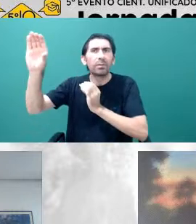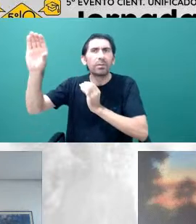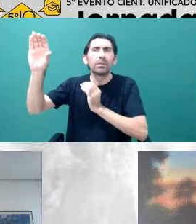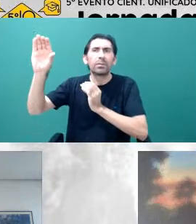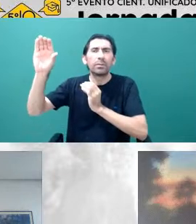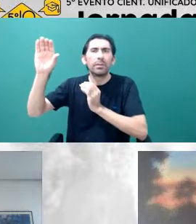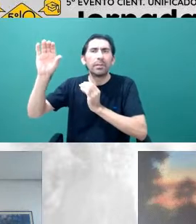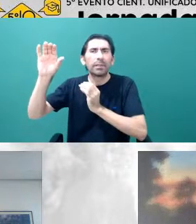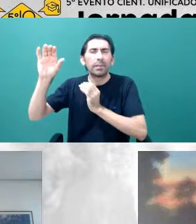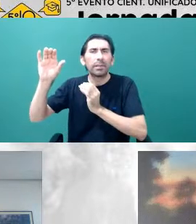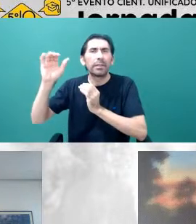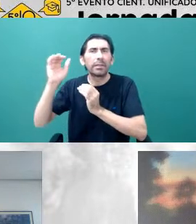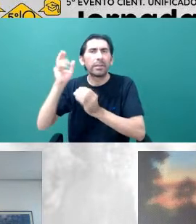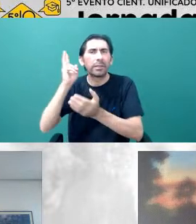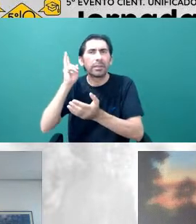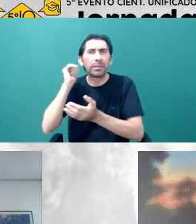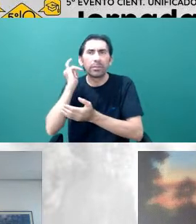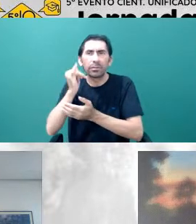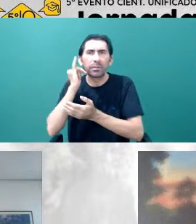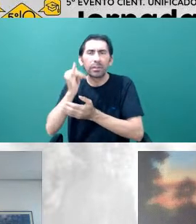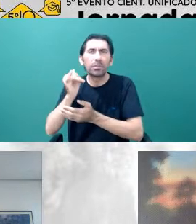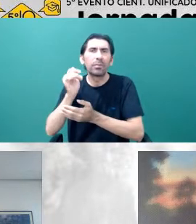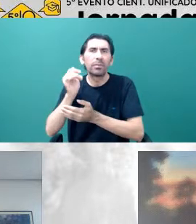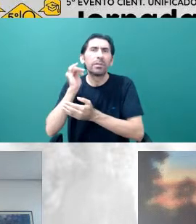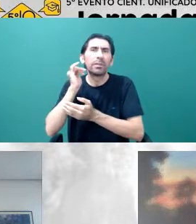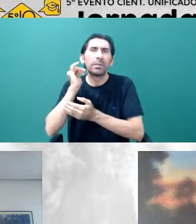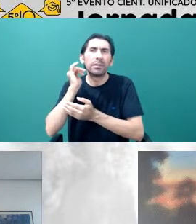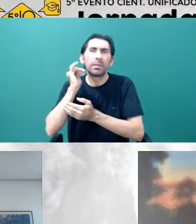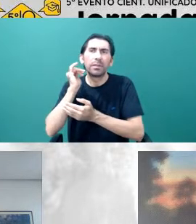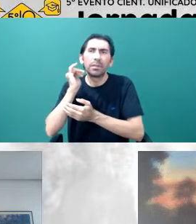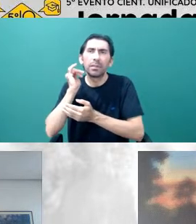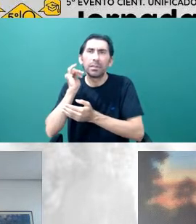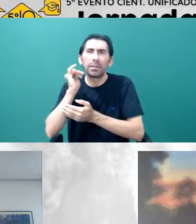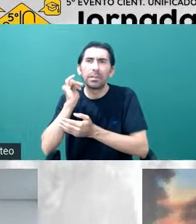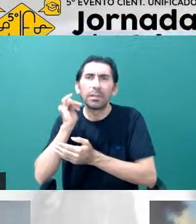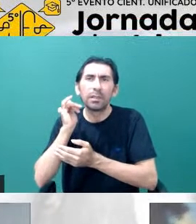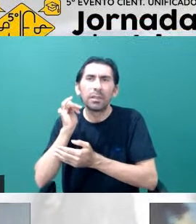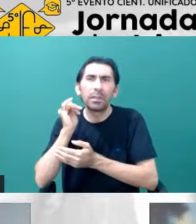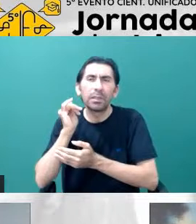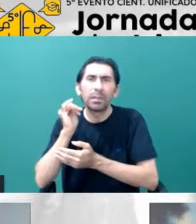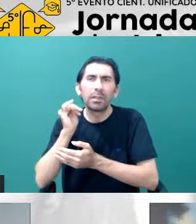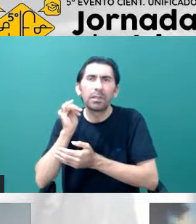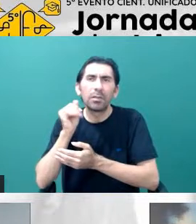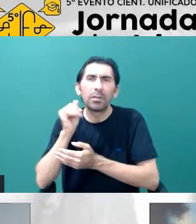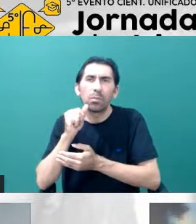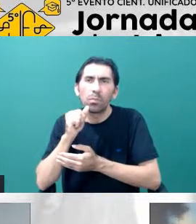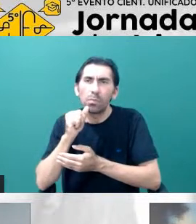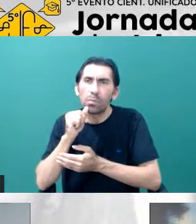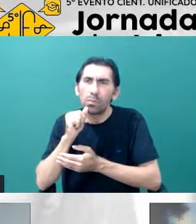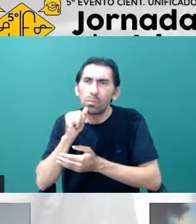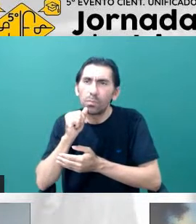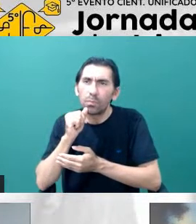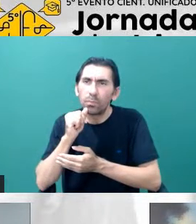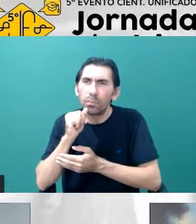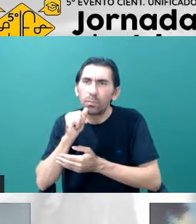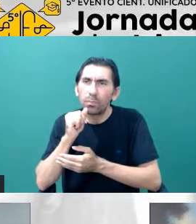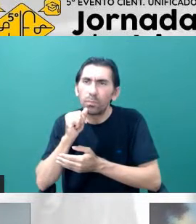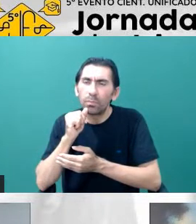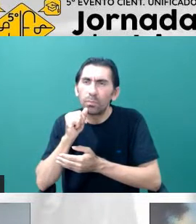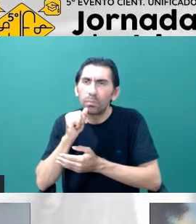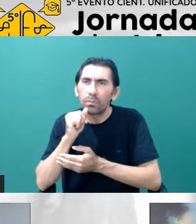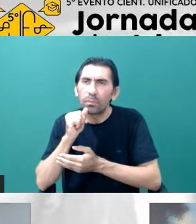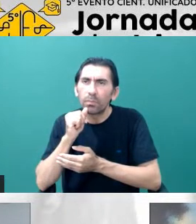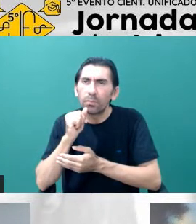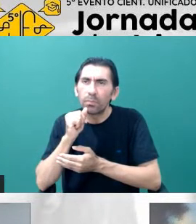esse desenvolvimento tem a coordenação da professora Beatriz, que é a nos acompanha agora, essa tarde,